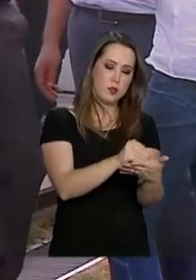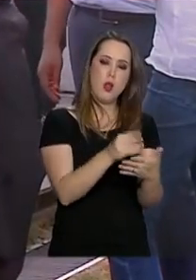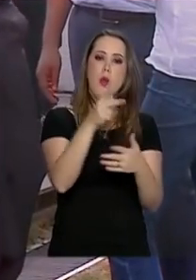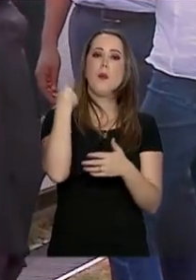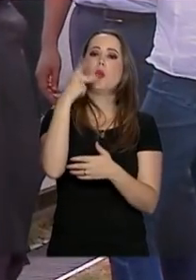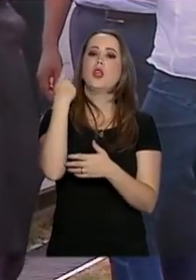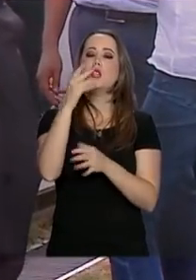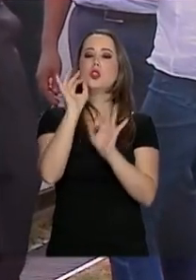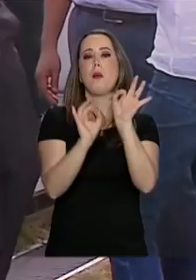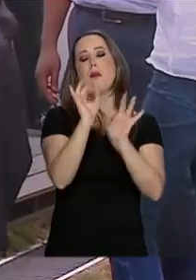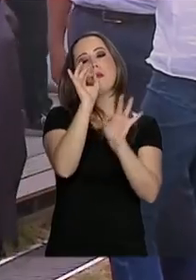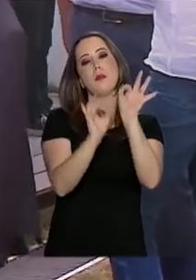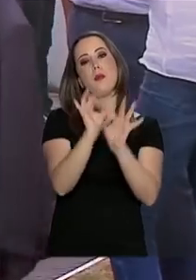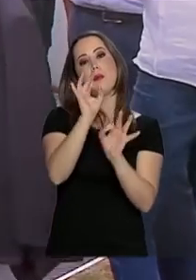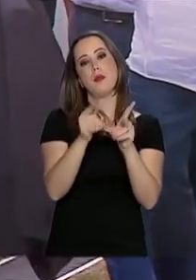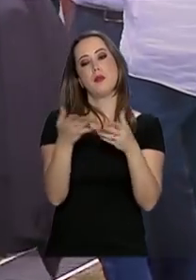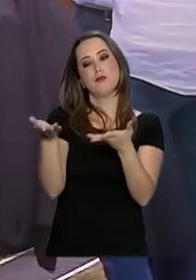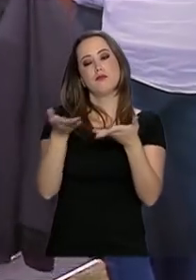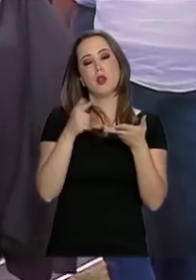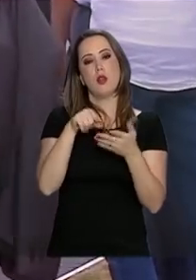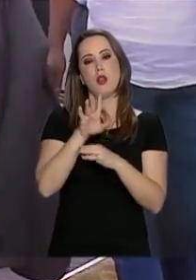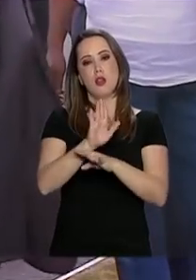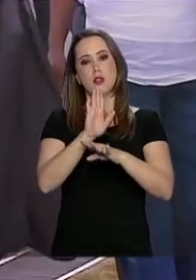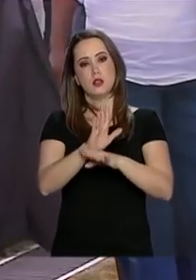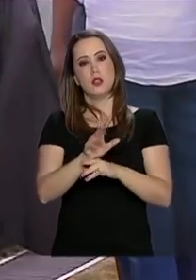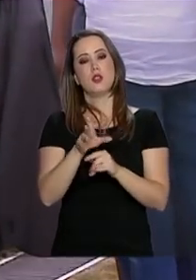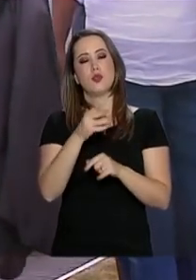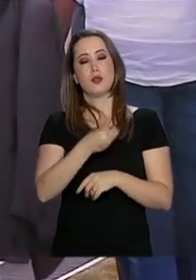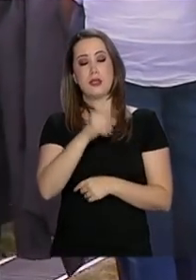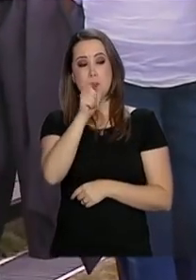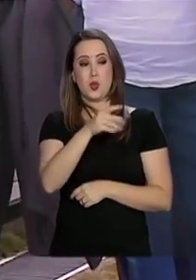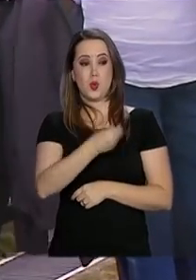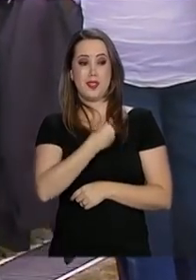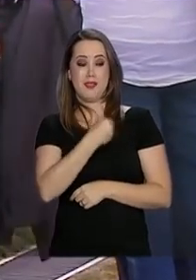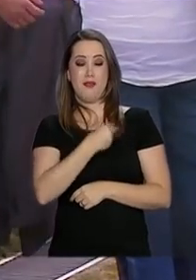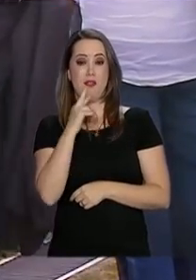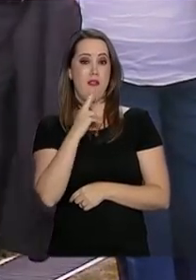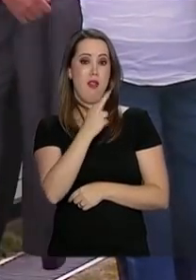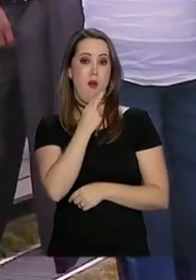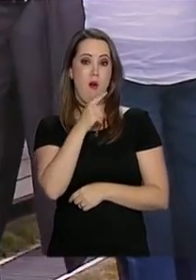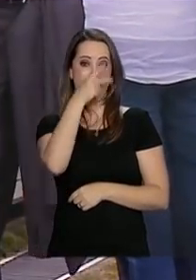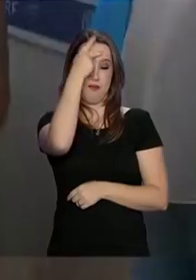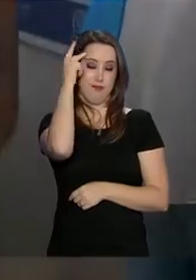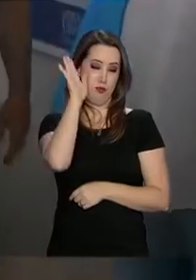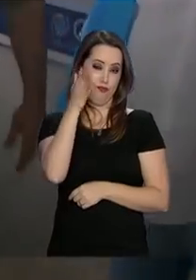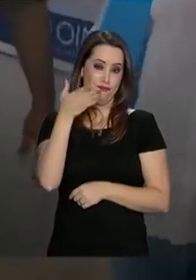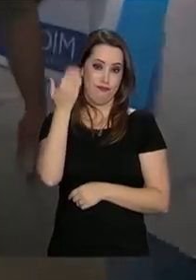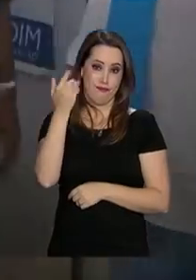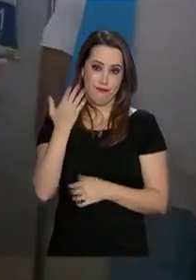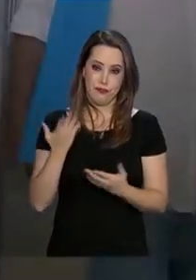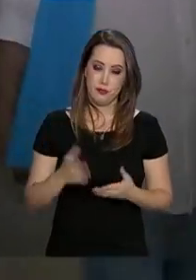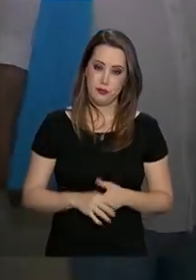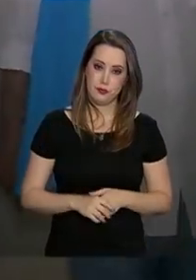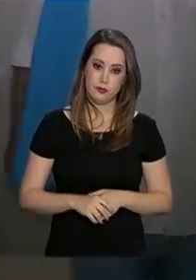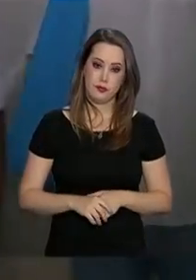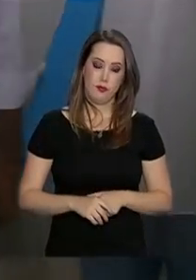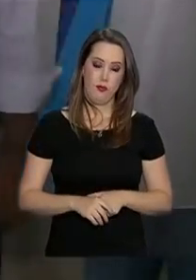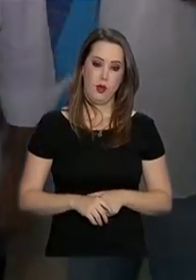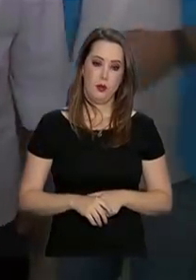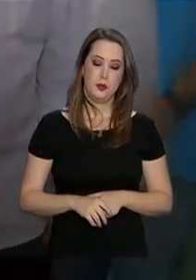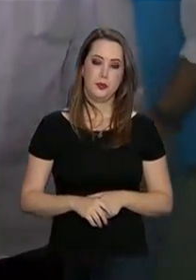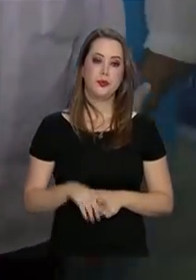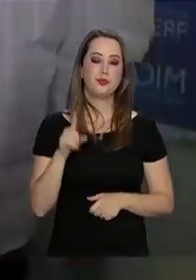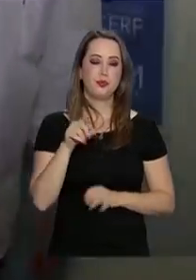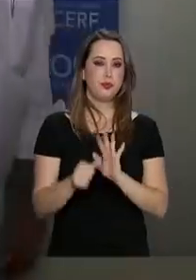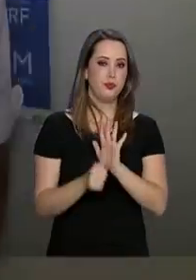para acolhimento dos venezuelanos e apoio para os moradores de Roraima, que sofrem com fluxo migratório. No primeiro dia de viagem, os